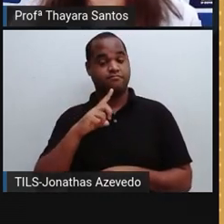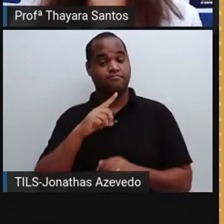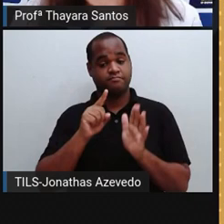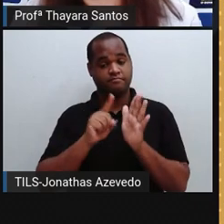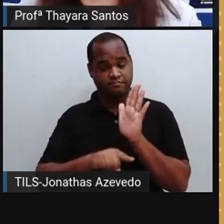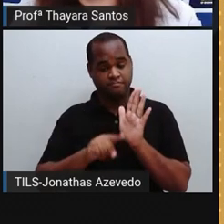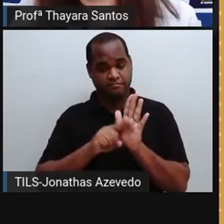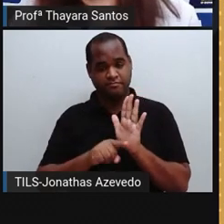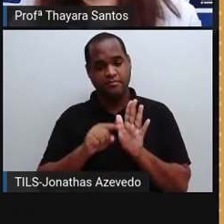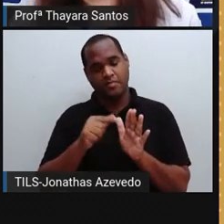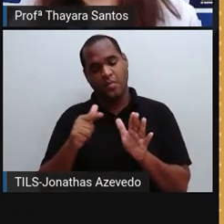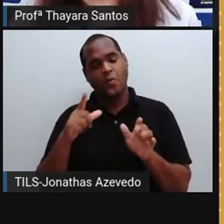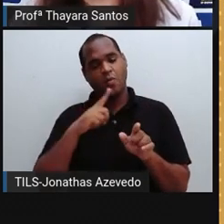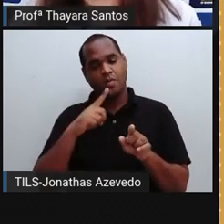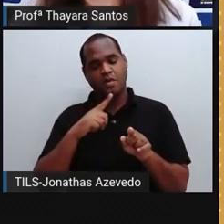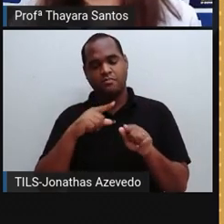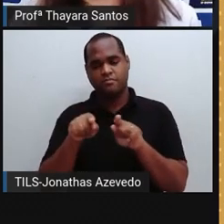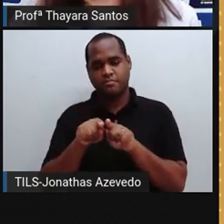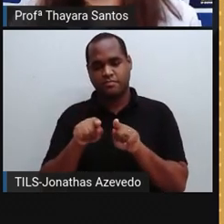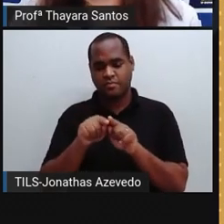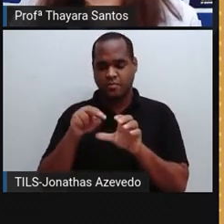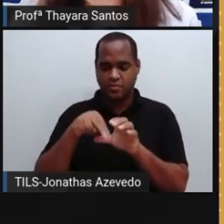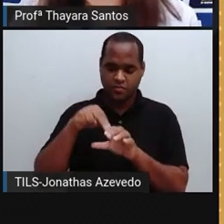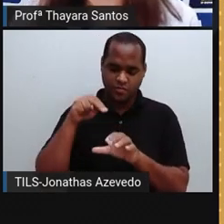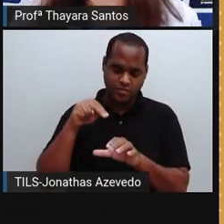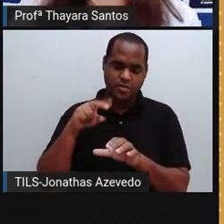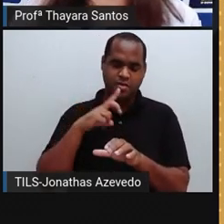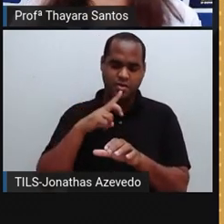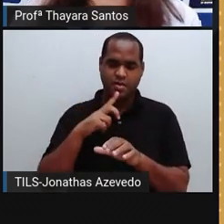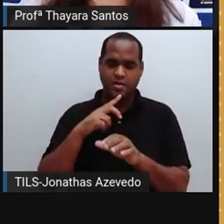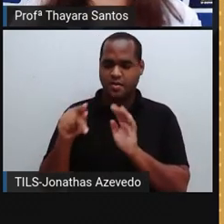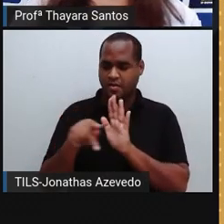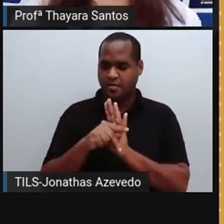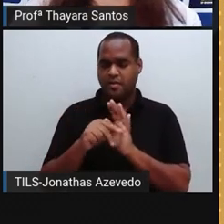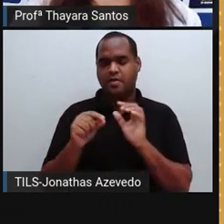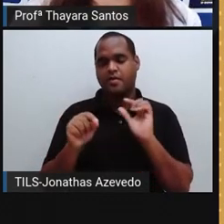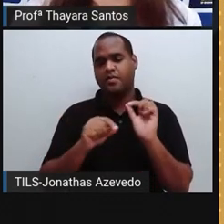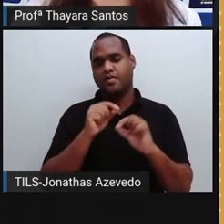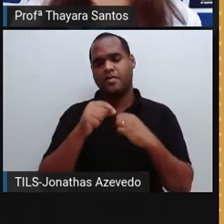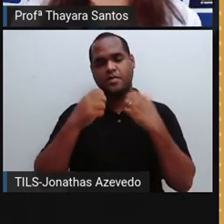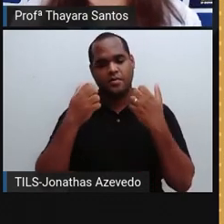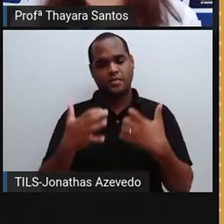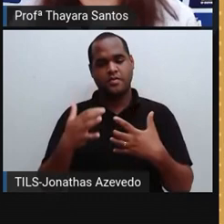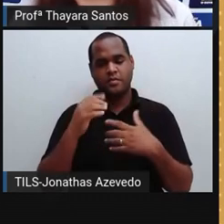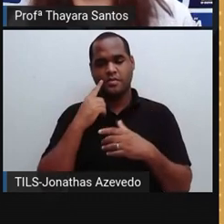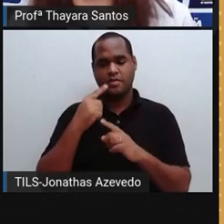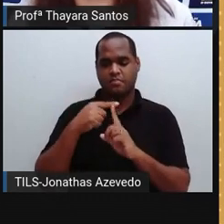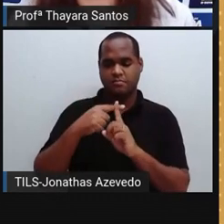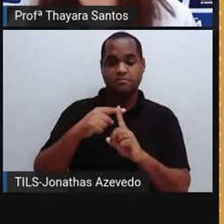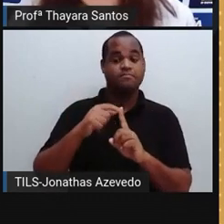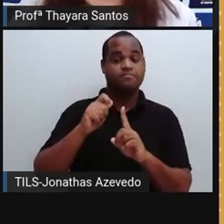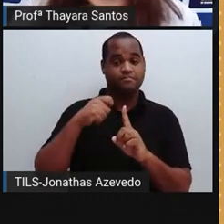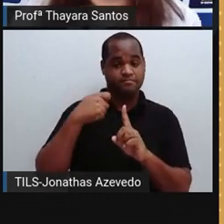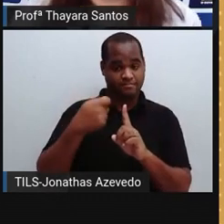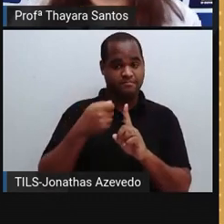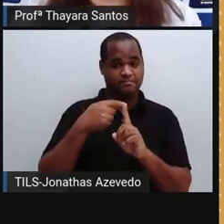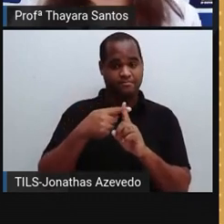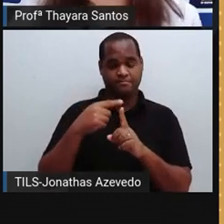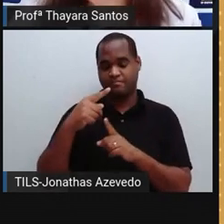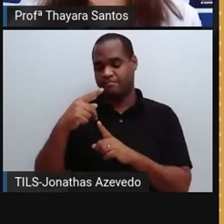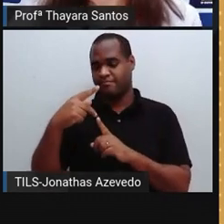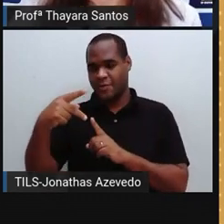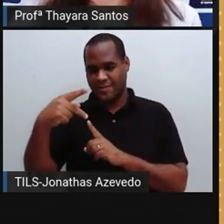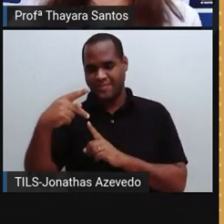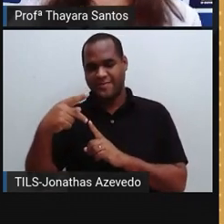tem o núcleo, que é esse daqui, que é formado por partículas com carga elétrica positiva, que são os prótons,